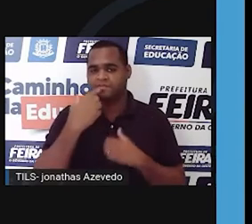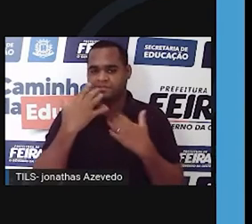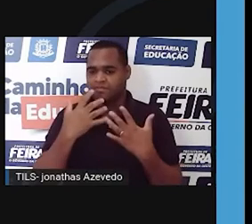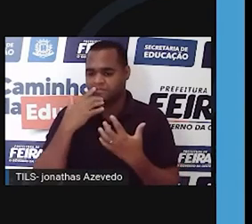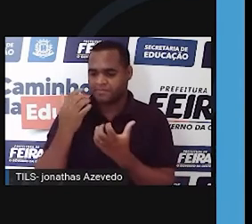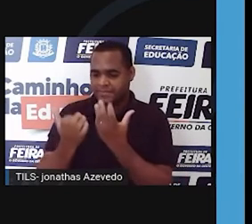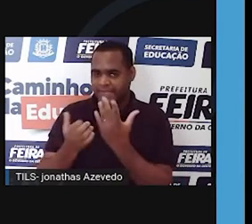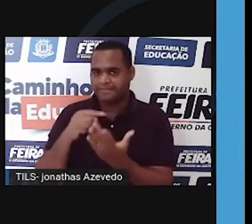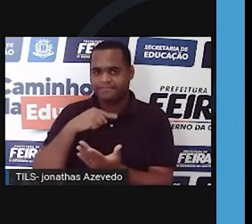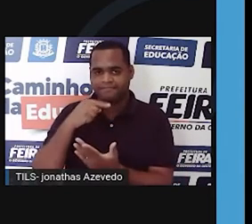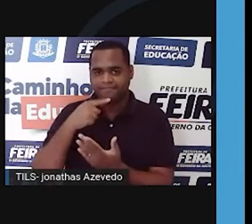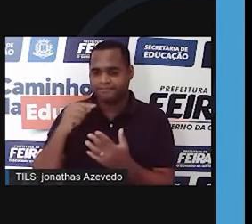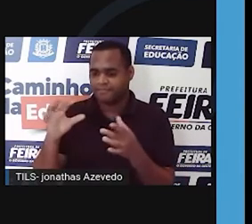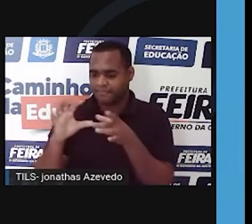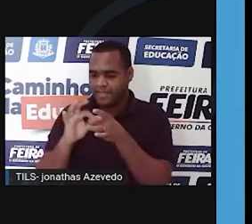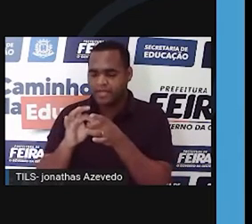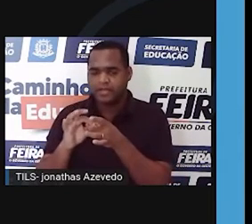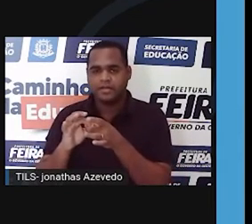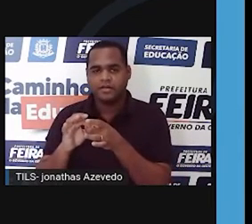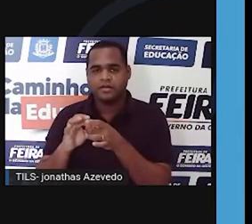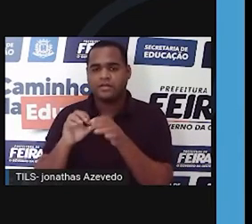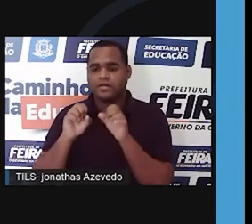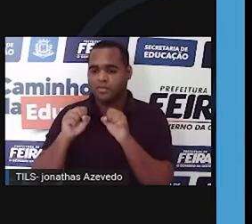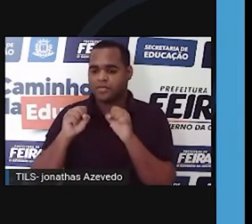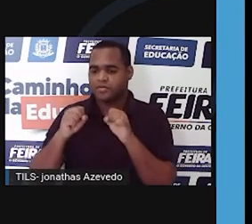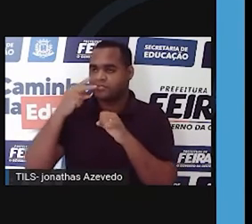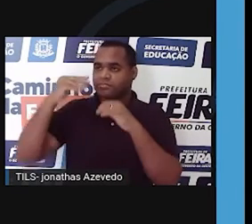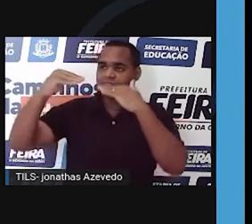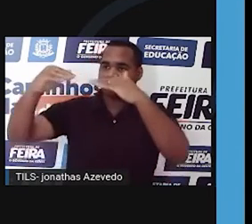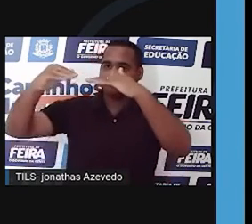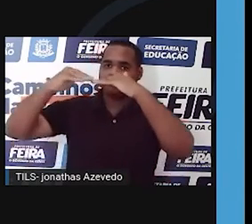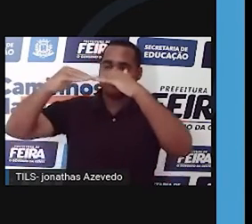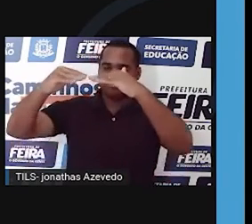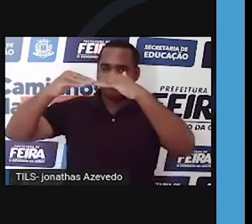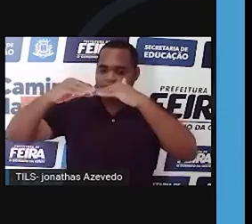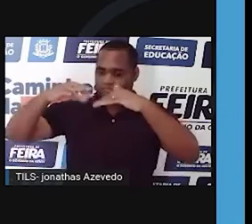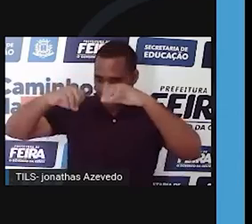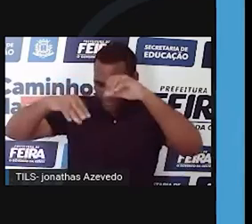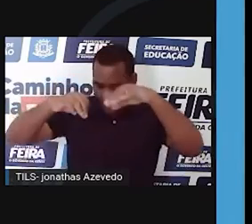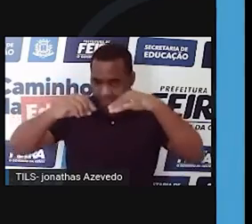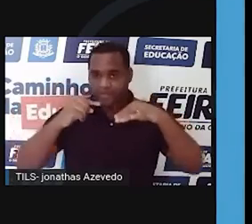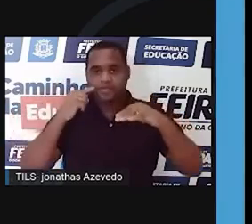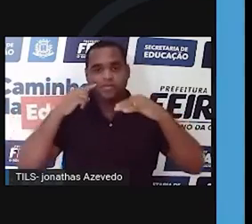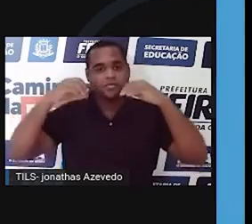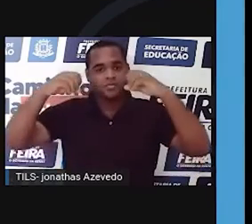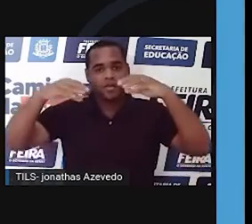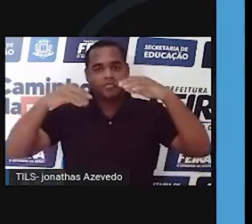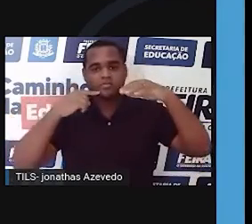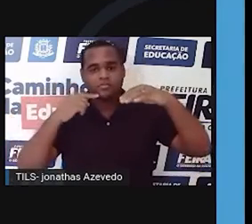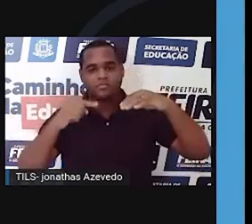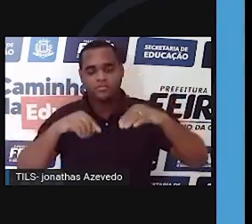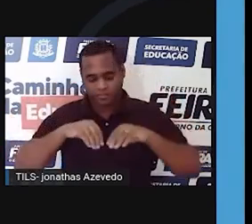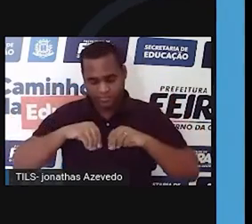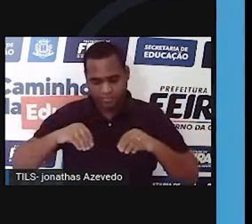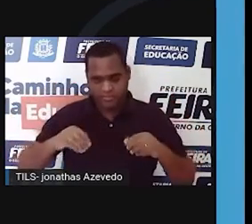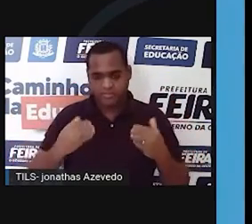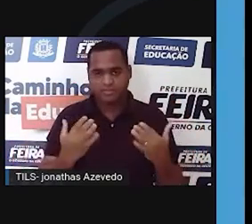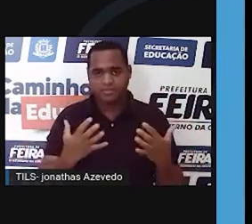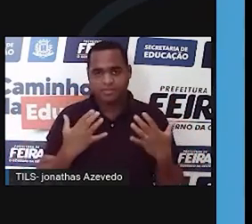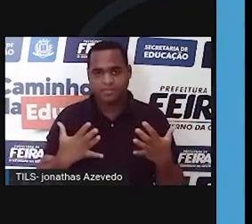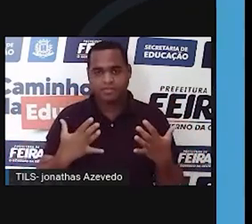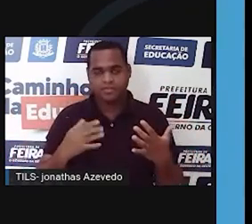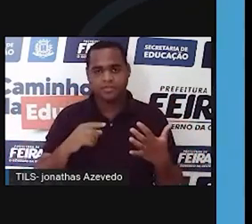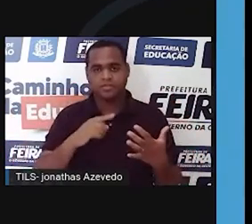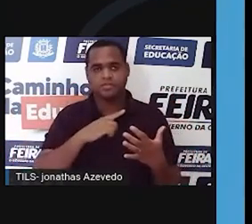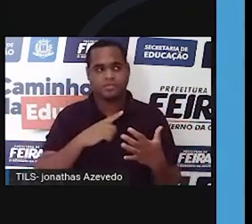queimar, e essas árvores se adensarem, elas vão sombrear o que está no chão. E o que está no chão do cerrado só existe